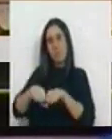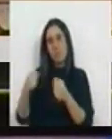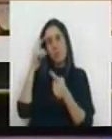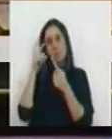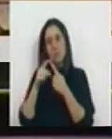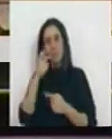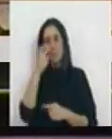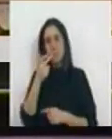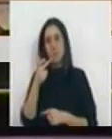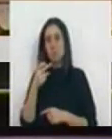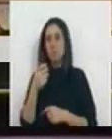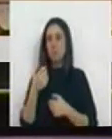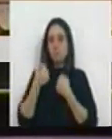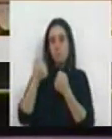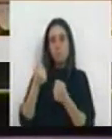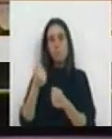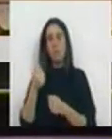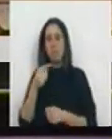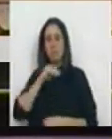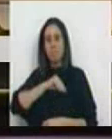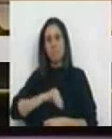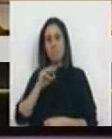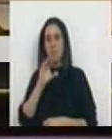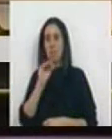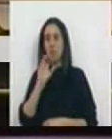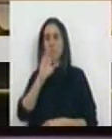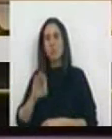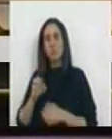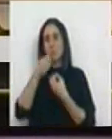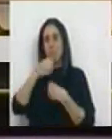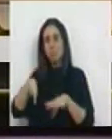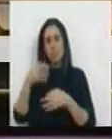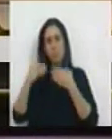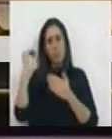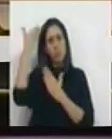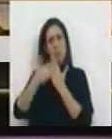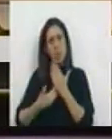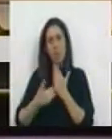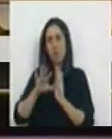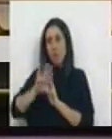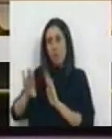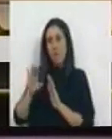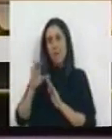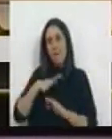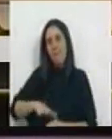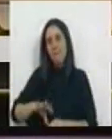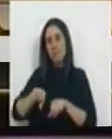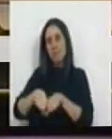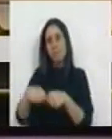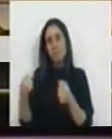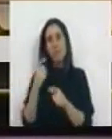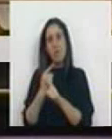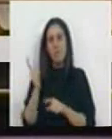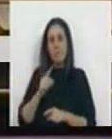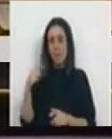aposentação e invalidez. O Tribunal Constitucional estragou os planos da direita para cortar rendimentos várias vezes ao longo da última